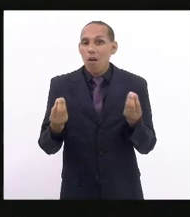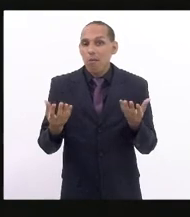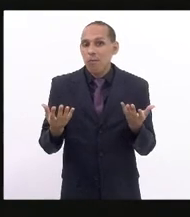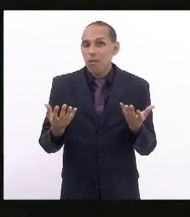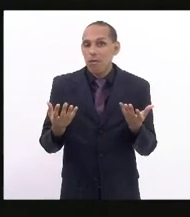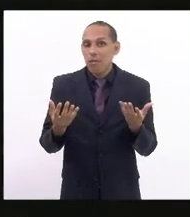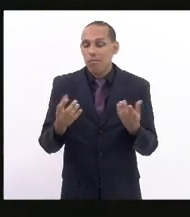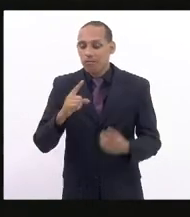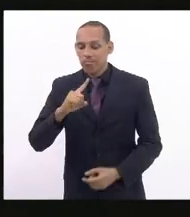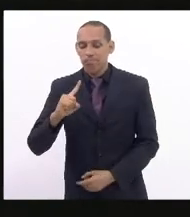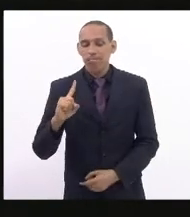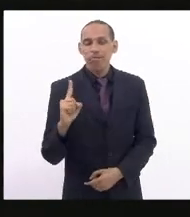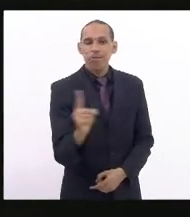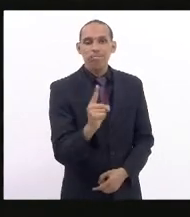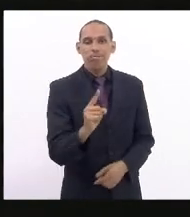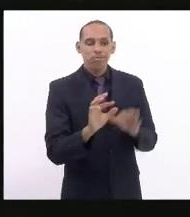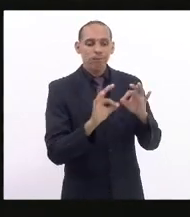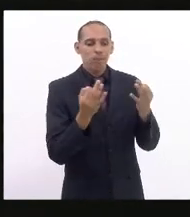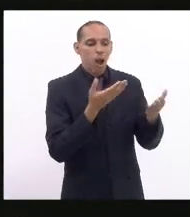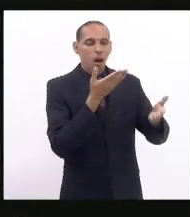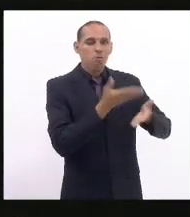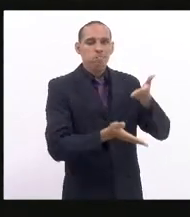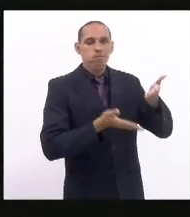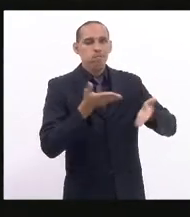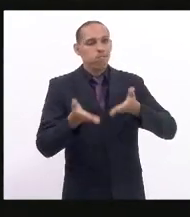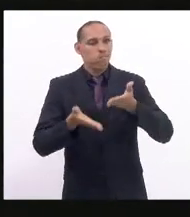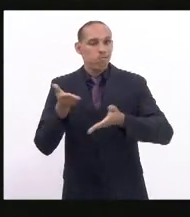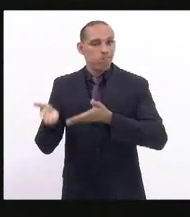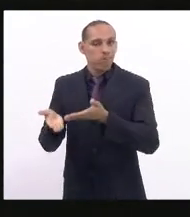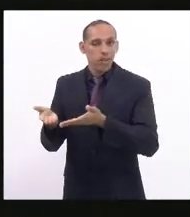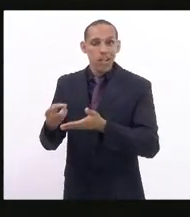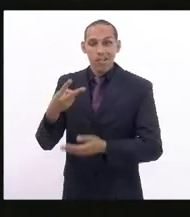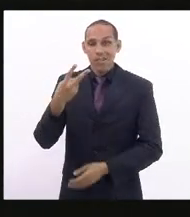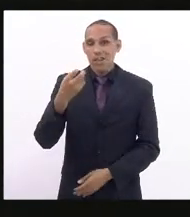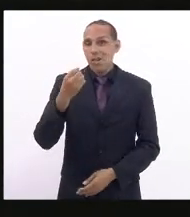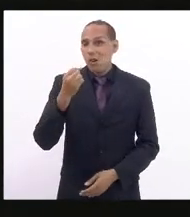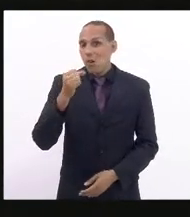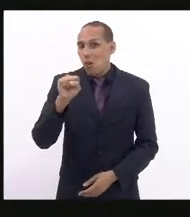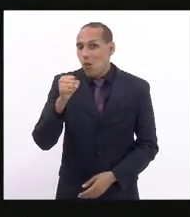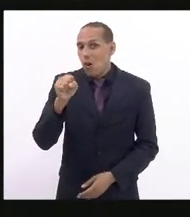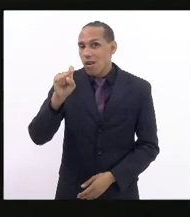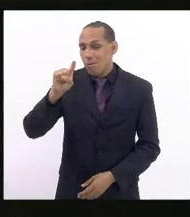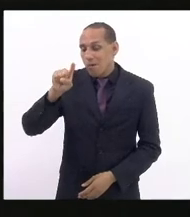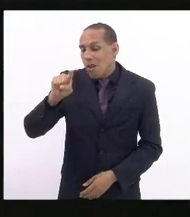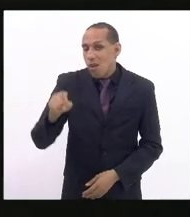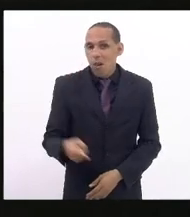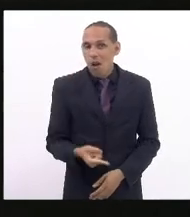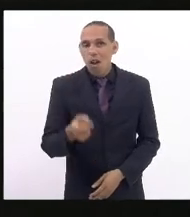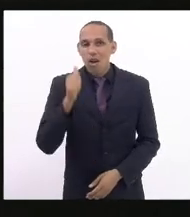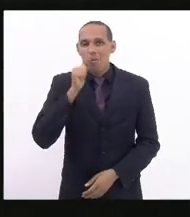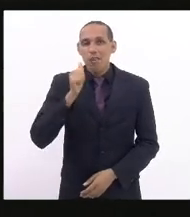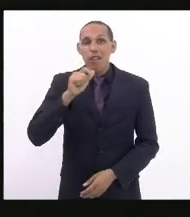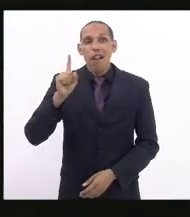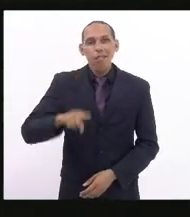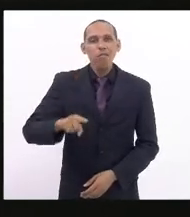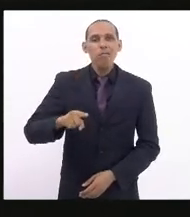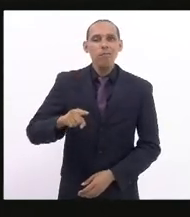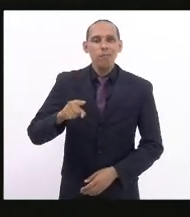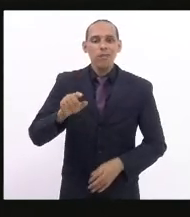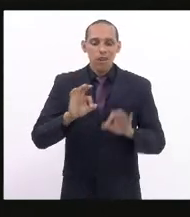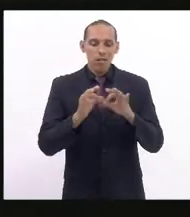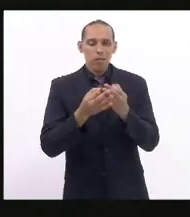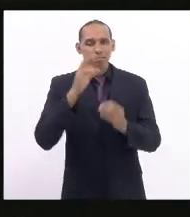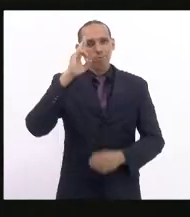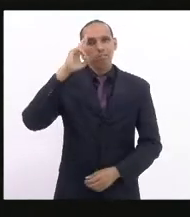da manutenção da sua família. Ou seja, 28 milhões de mulheres são chefes de família.